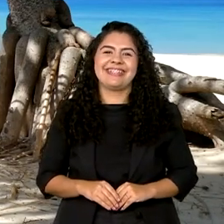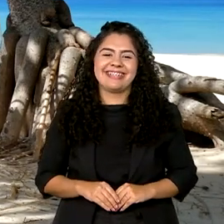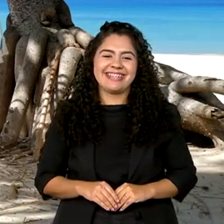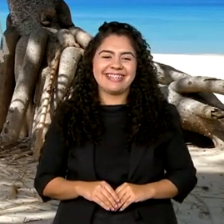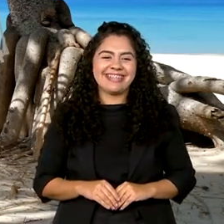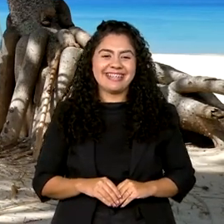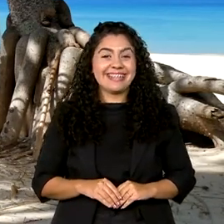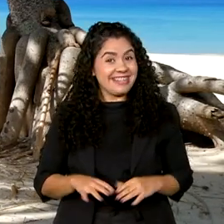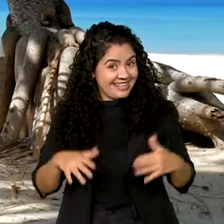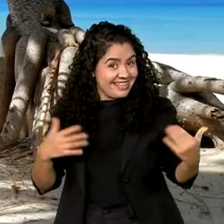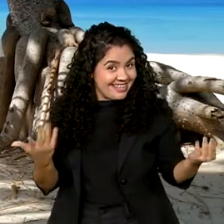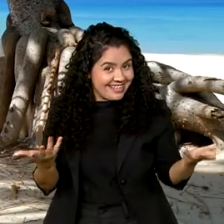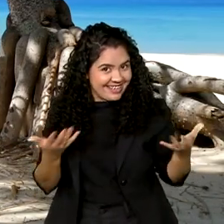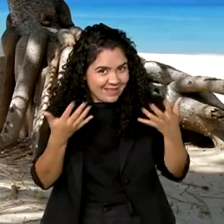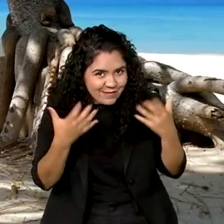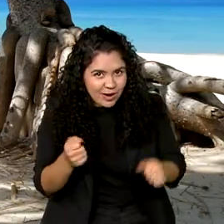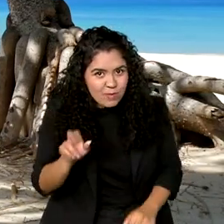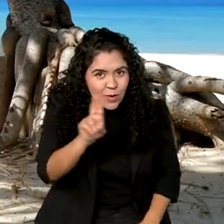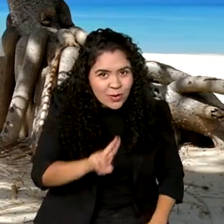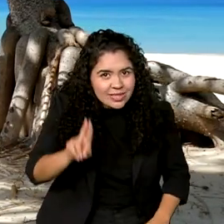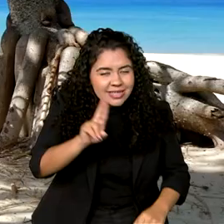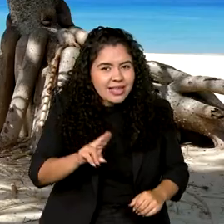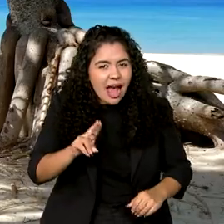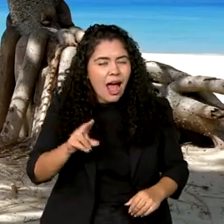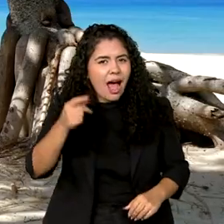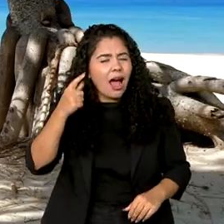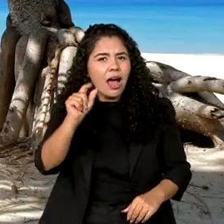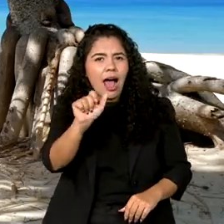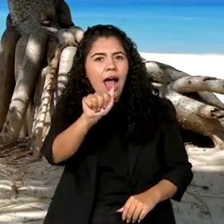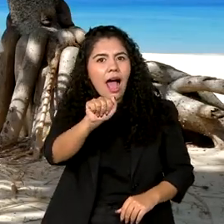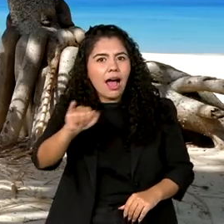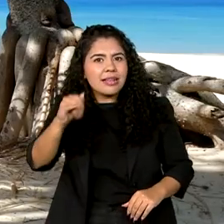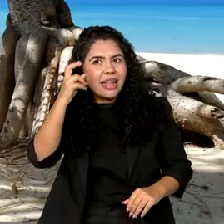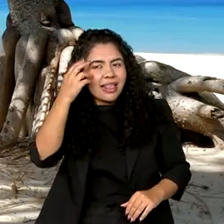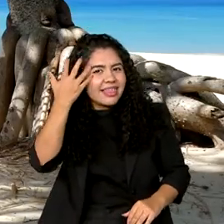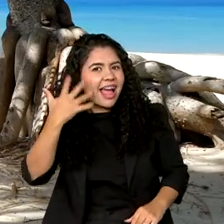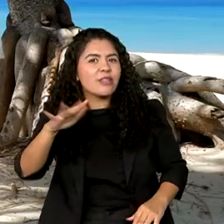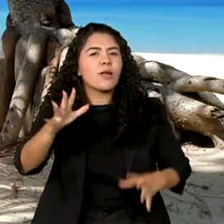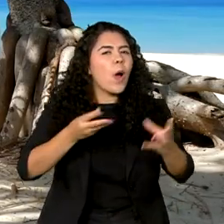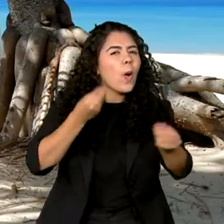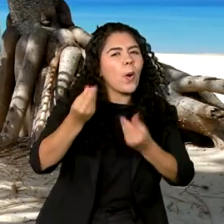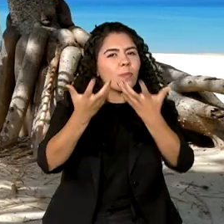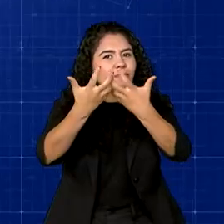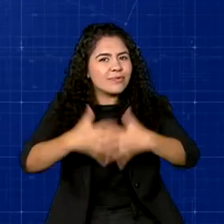Então bora lá usar a inteligência natural para entender o ponto exato desse assunto.